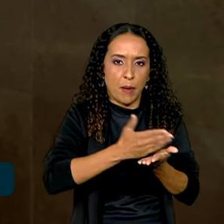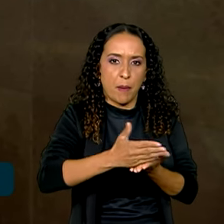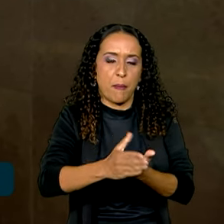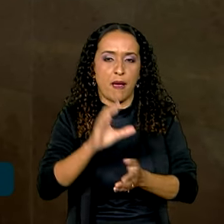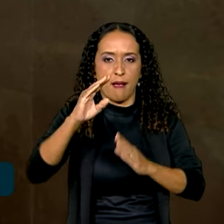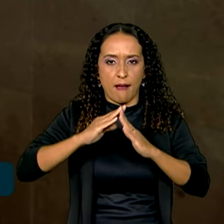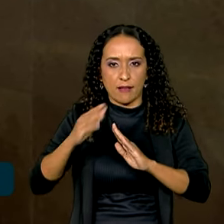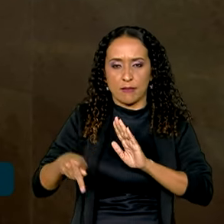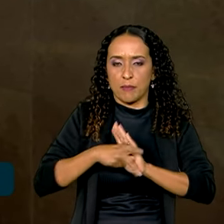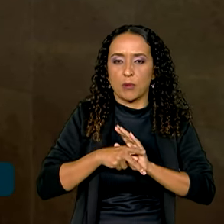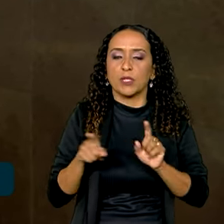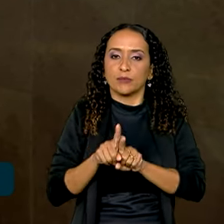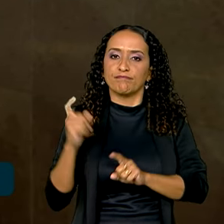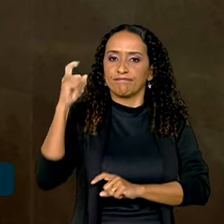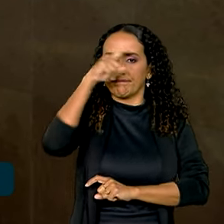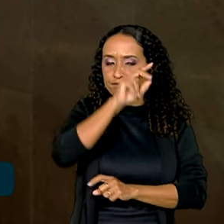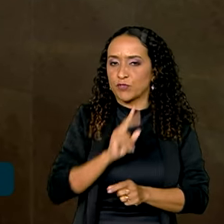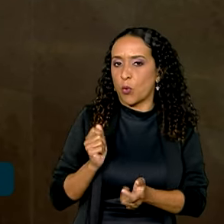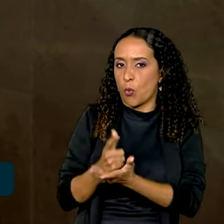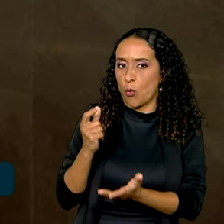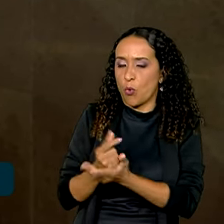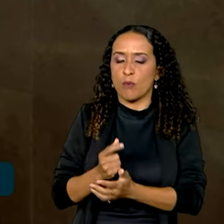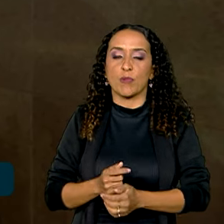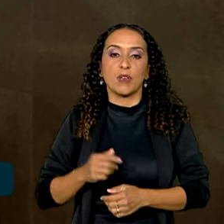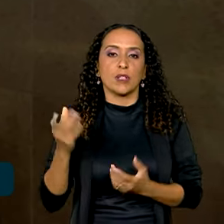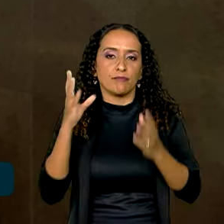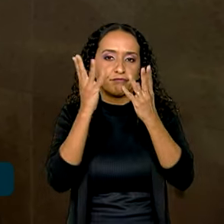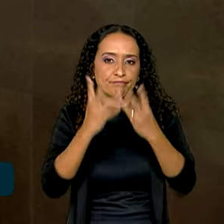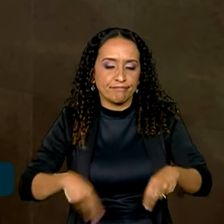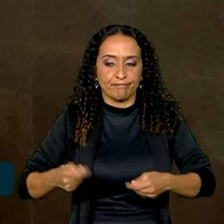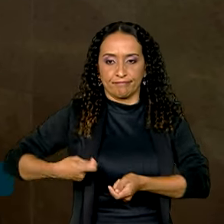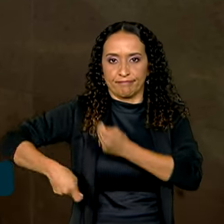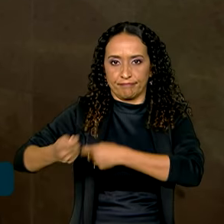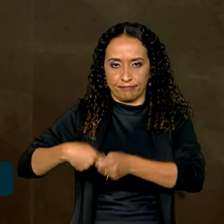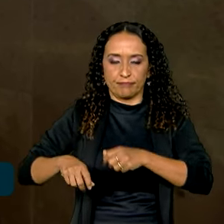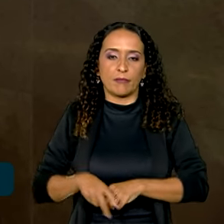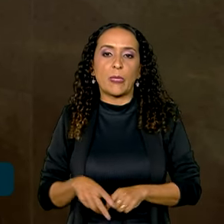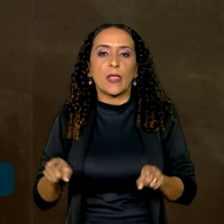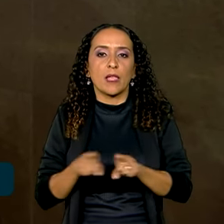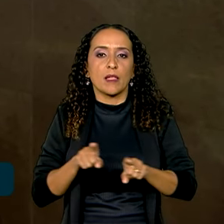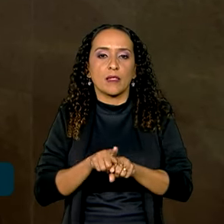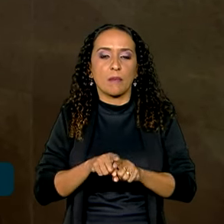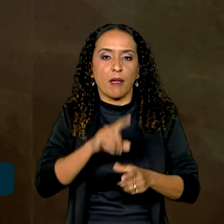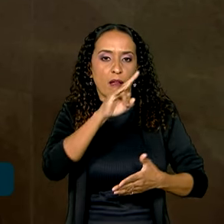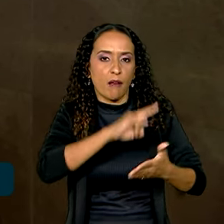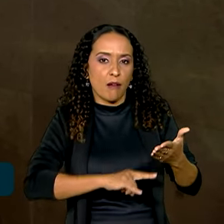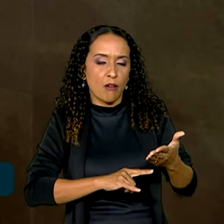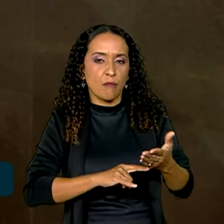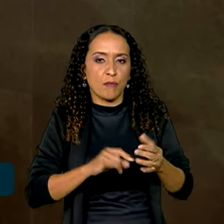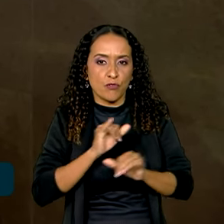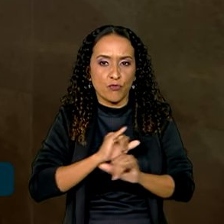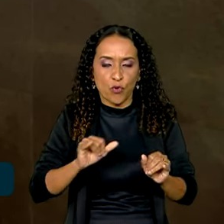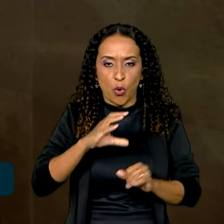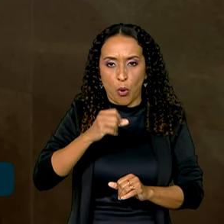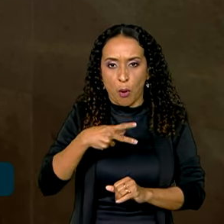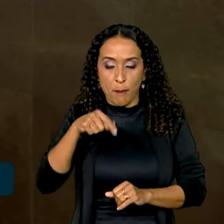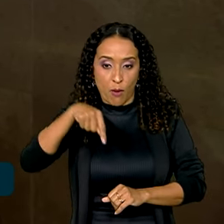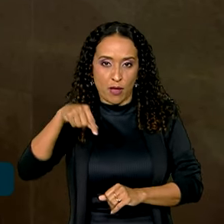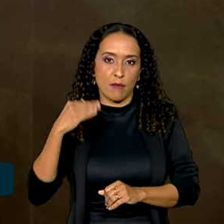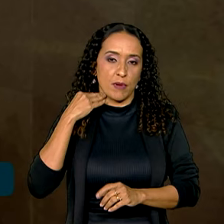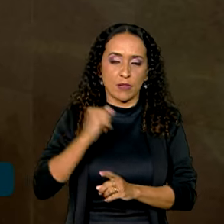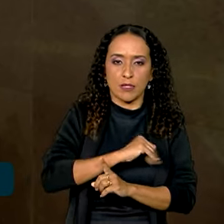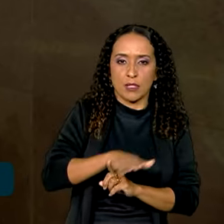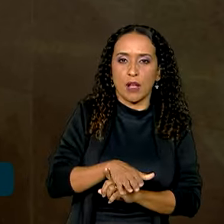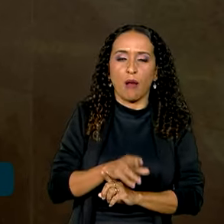e dificulta o consumo, o que prejudica a atividade econômica. Ainda segundo a ata do cupom, divulgada há pouco aqui no Banco Central,